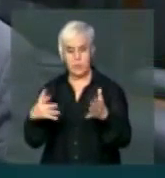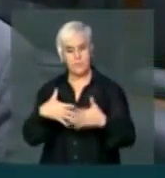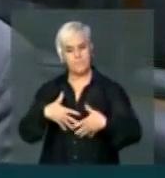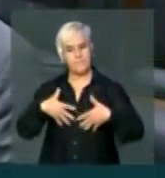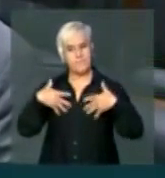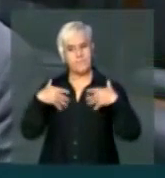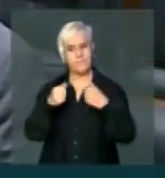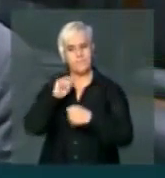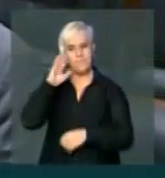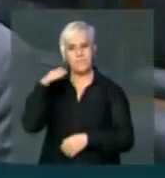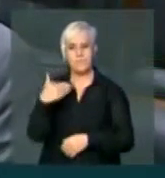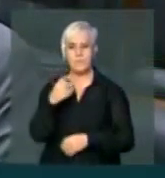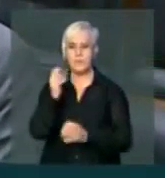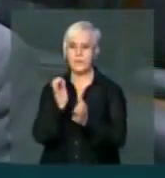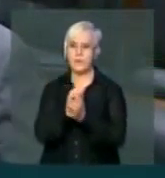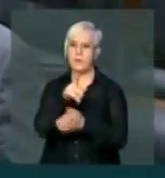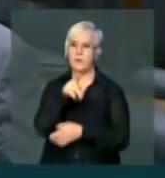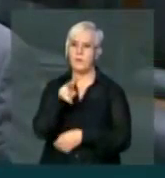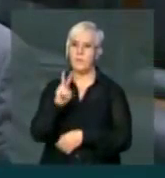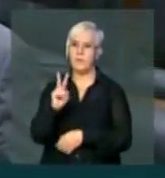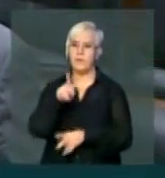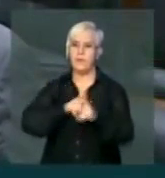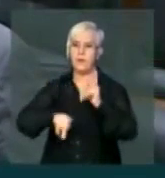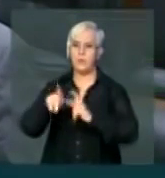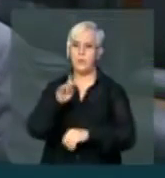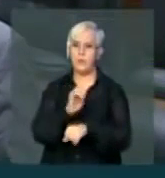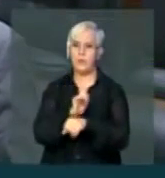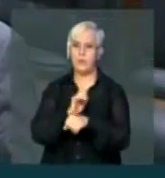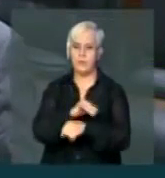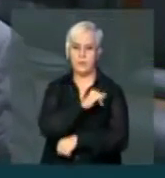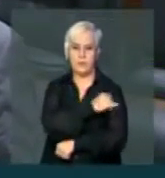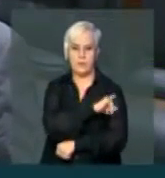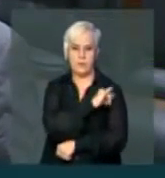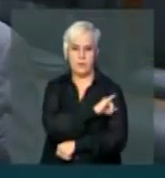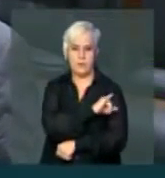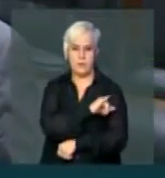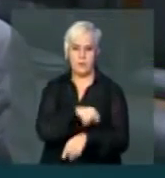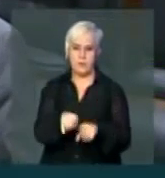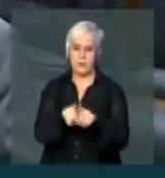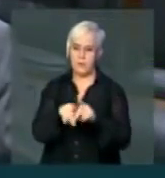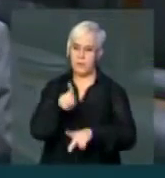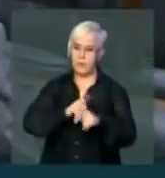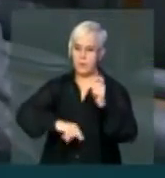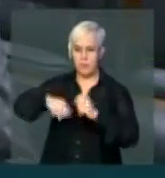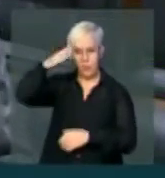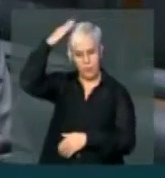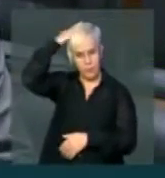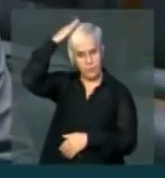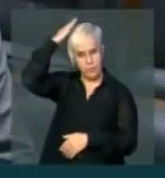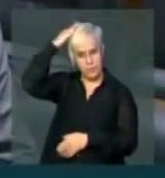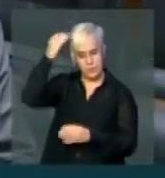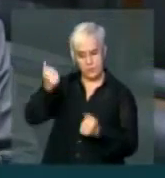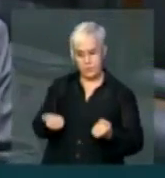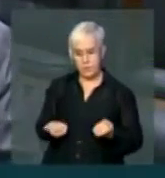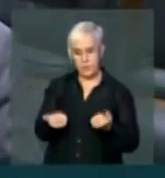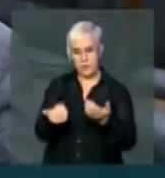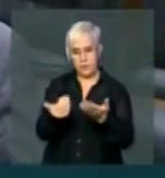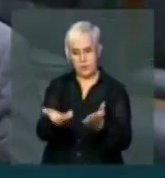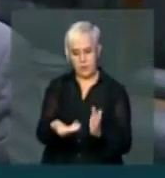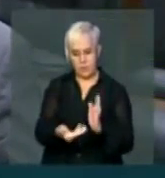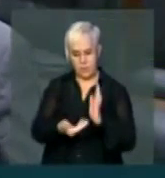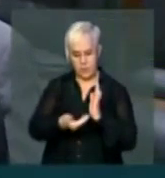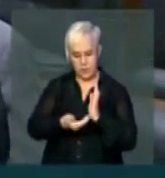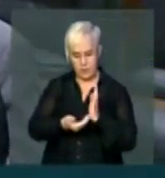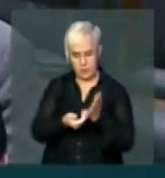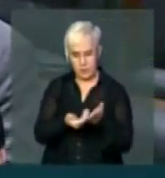orgulhou o Partido Verde e o povo do Estado do Rio de Janeiro. E o povo do Estado do Paraná que ofereceu a esta